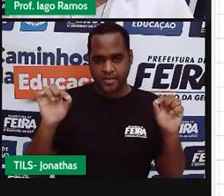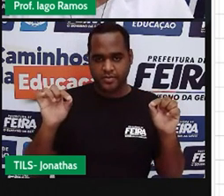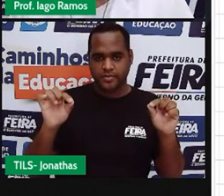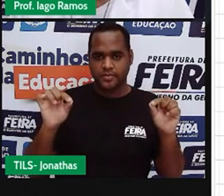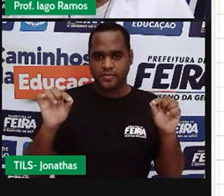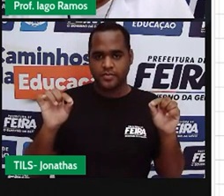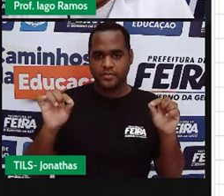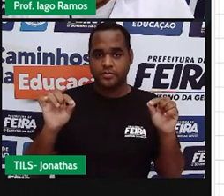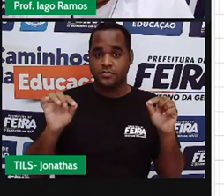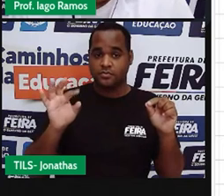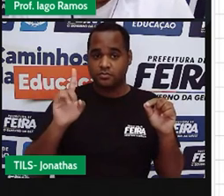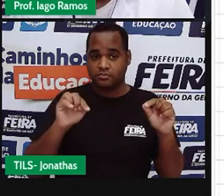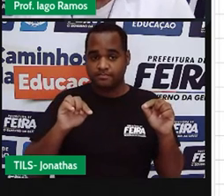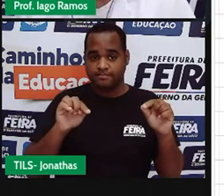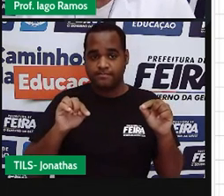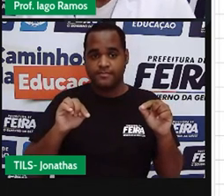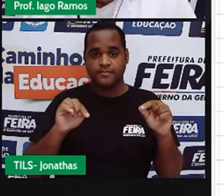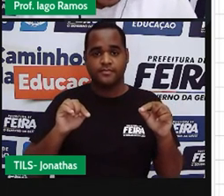né,